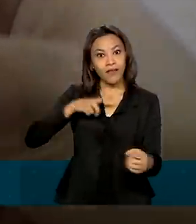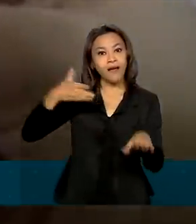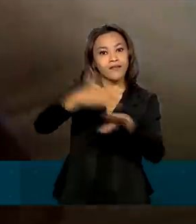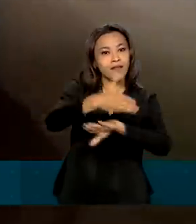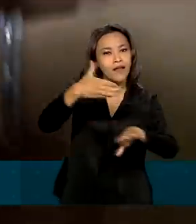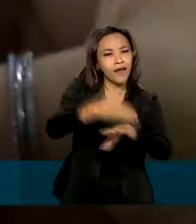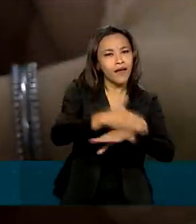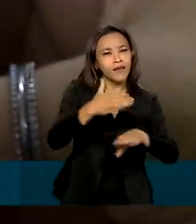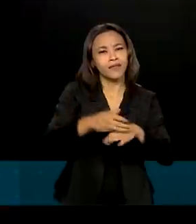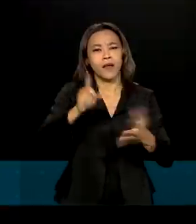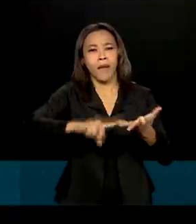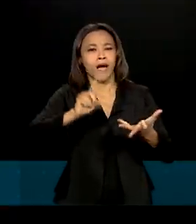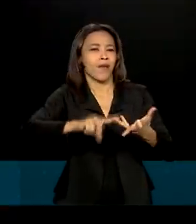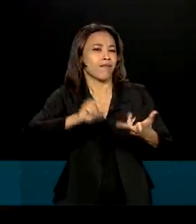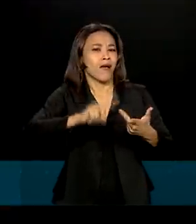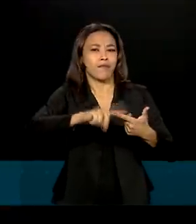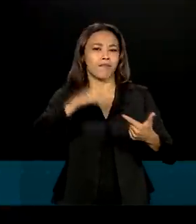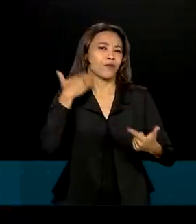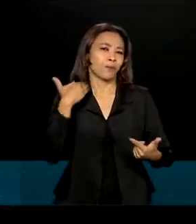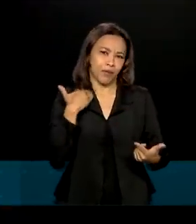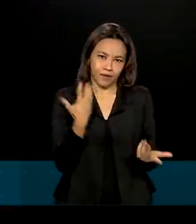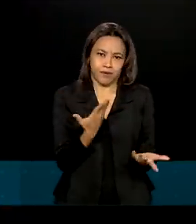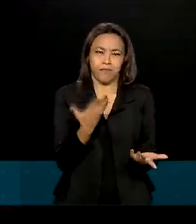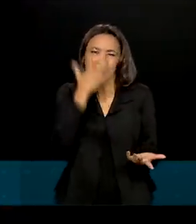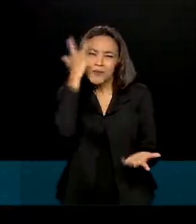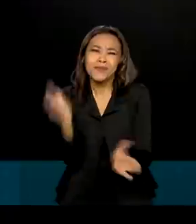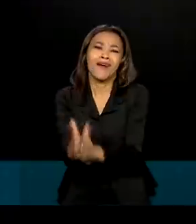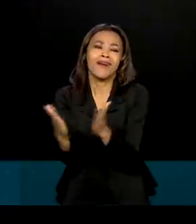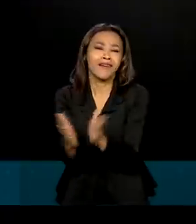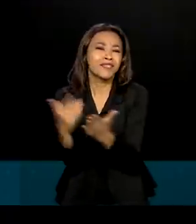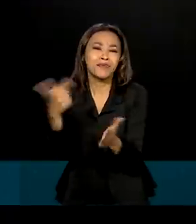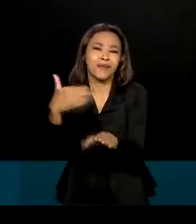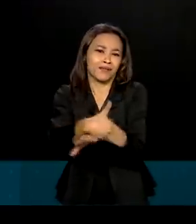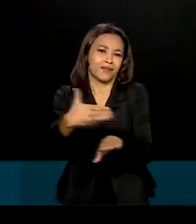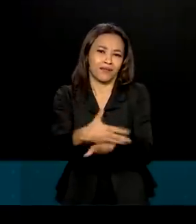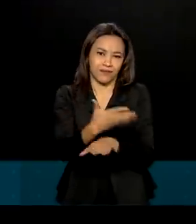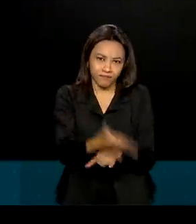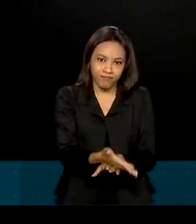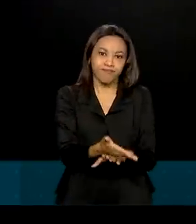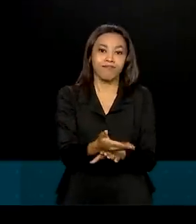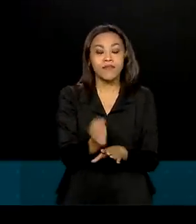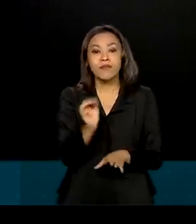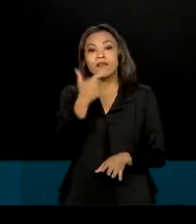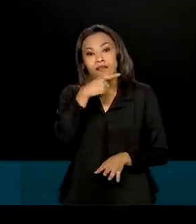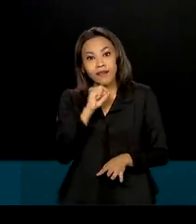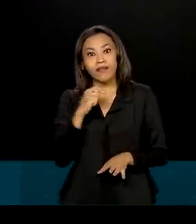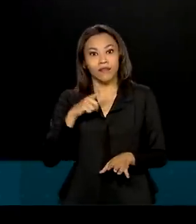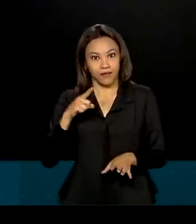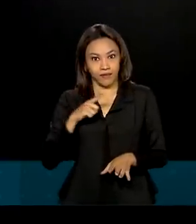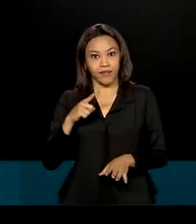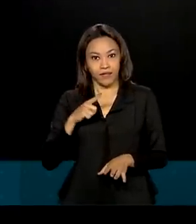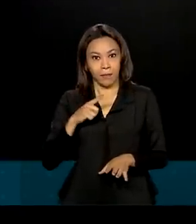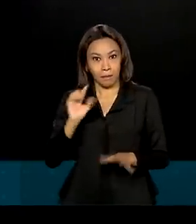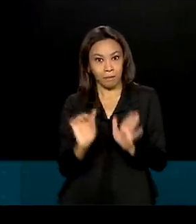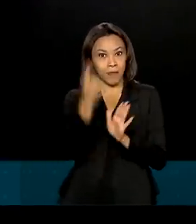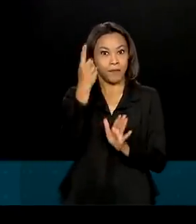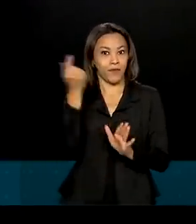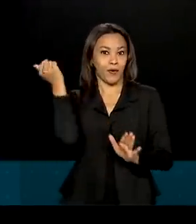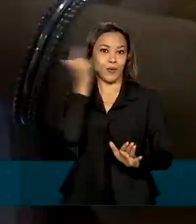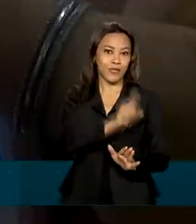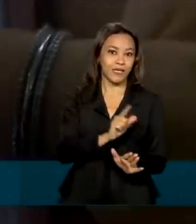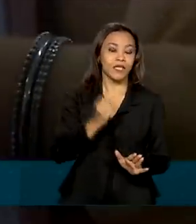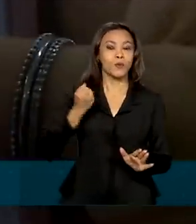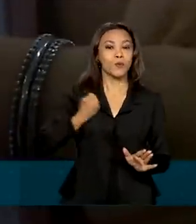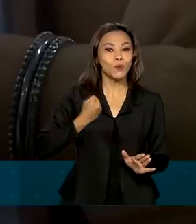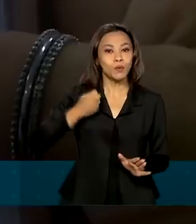serviços bancários, essa população mais carente. Nesse primeiro momento, quem vai aderir à ação são aquelas pessoas, os beneficiários, que têm NIS